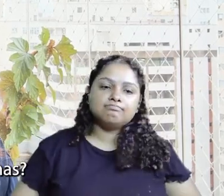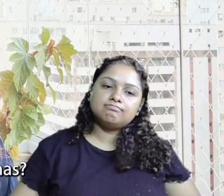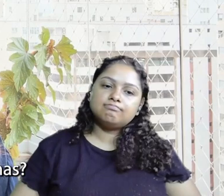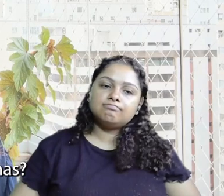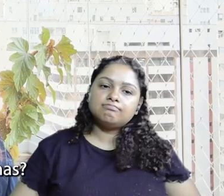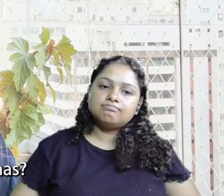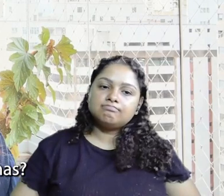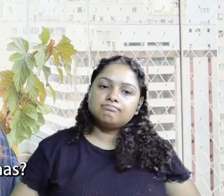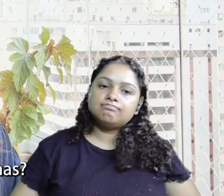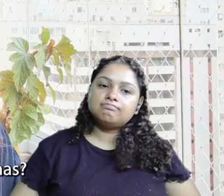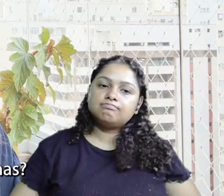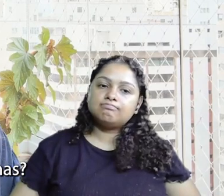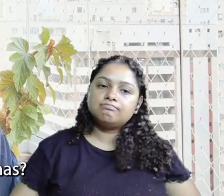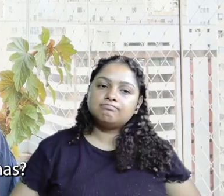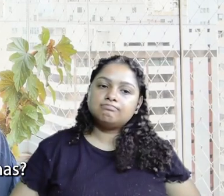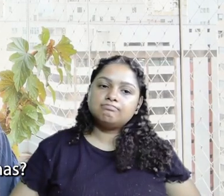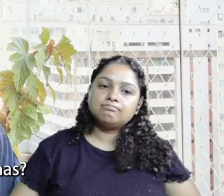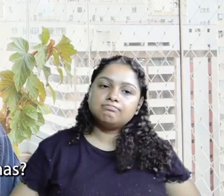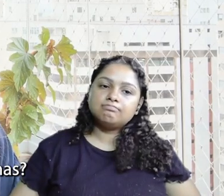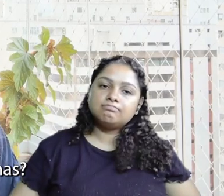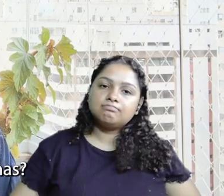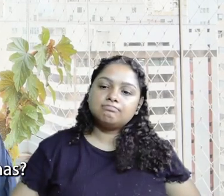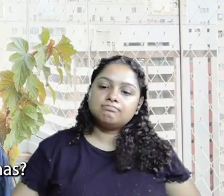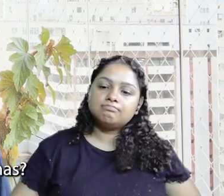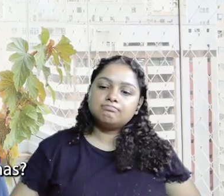não aparece na nossa lista de pendências, né, meninas?